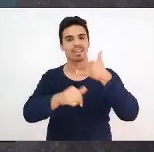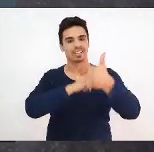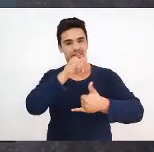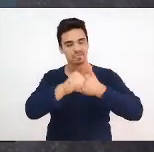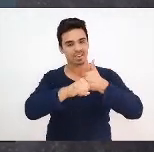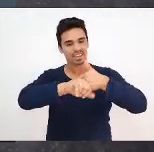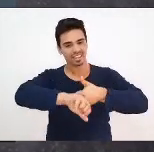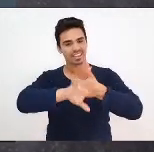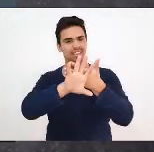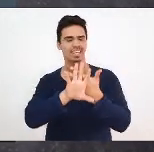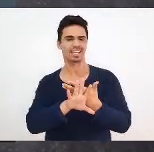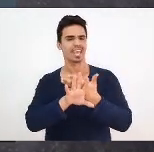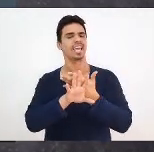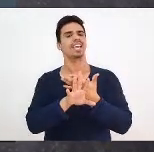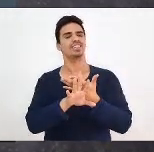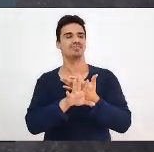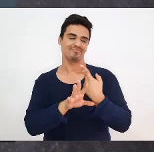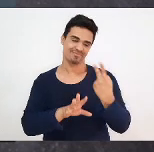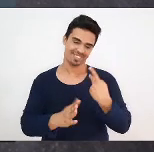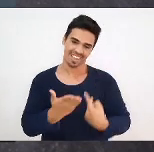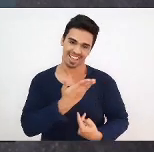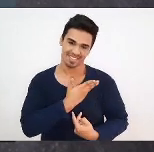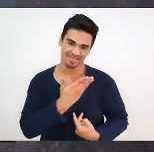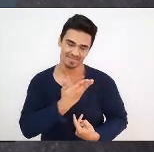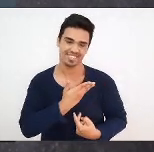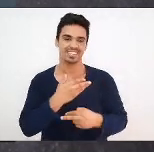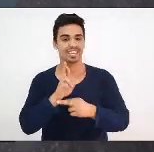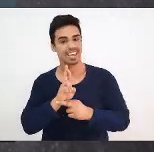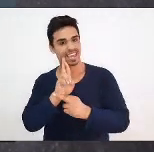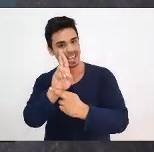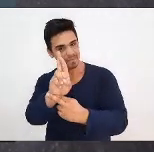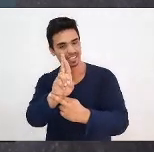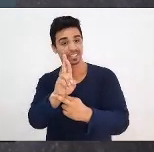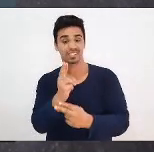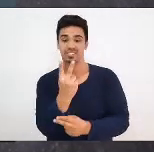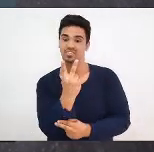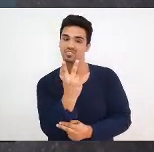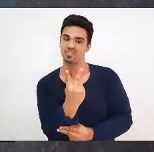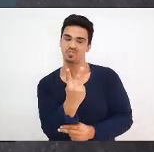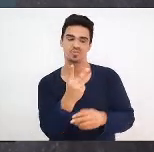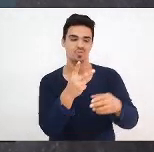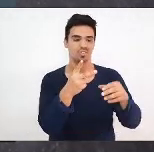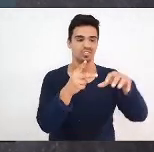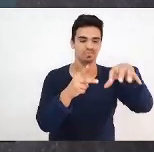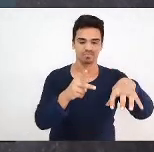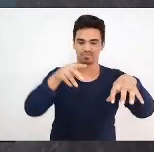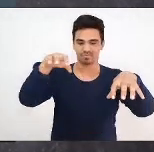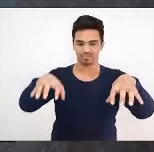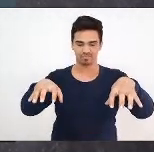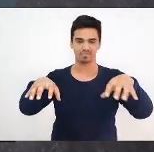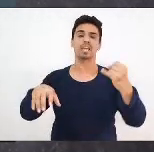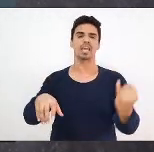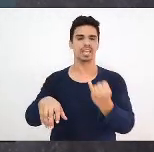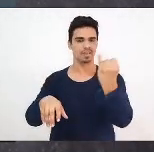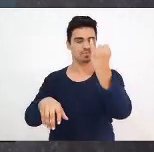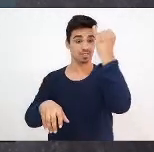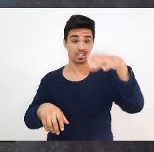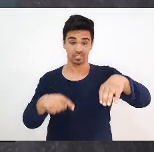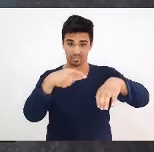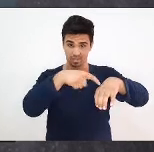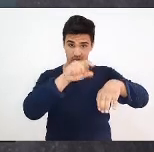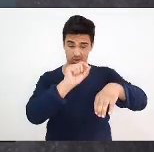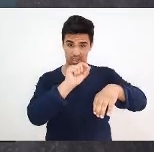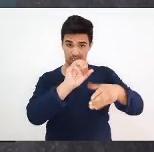representantes de duas instâncias nacionais importantes, que é o Conselho Federal de Psicologia